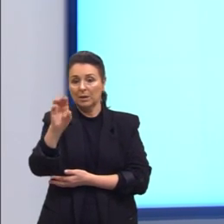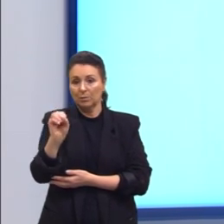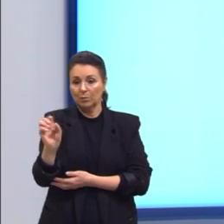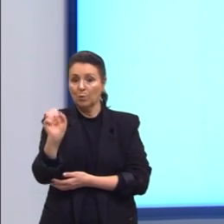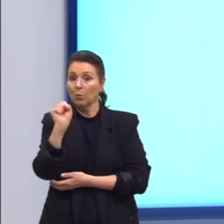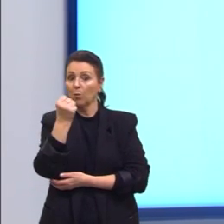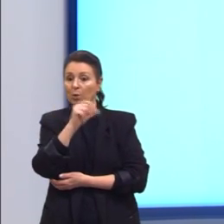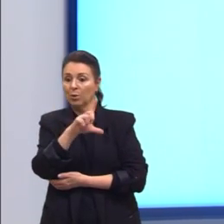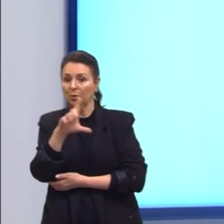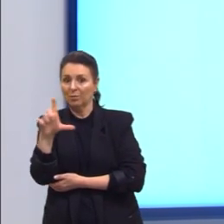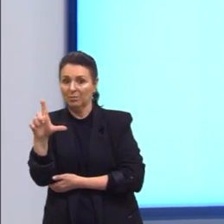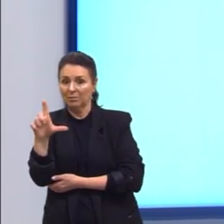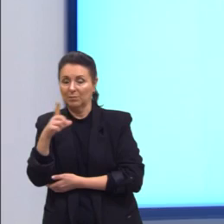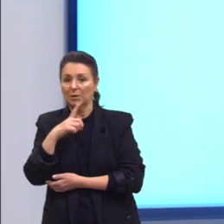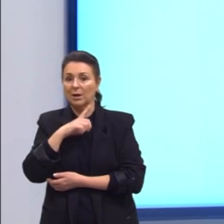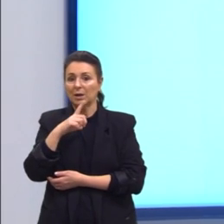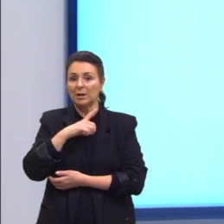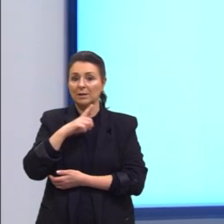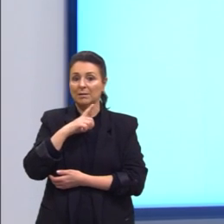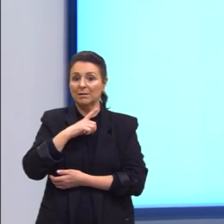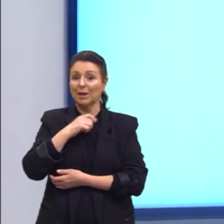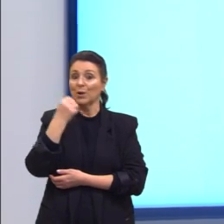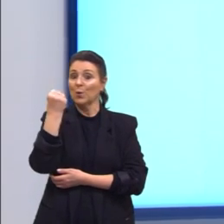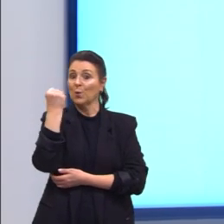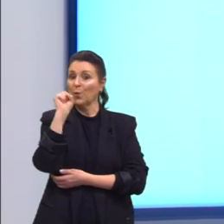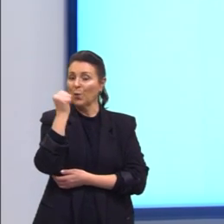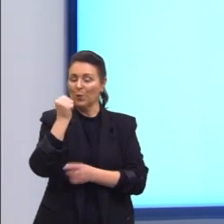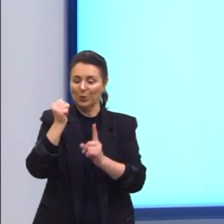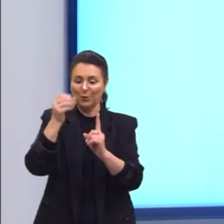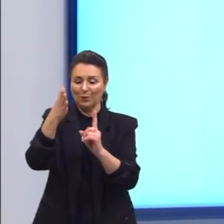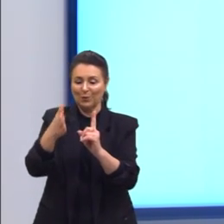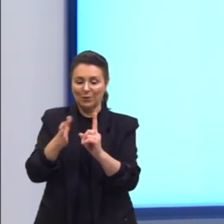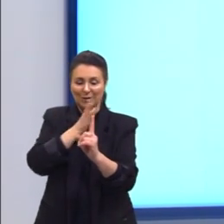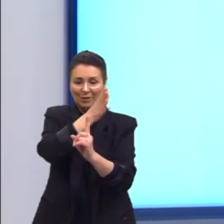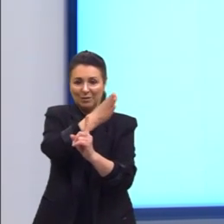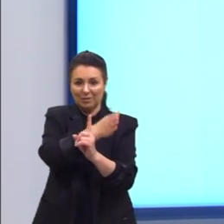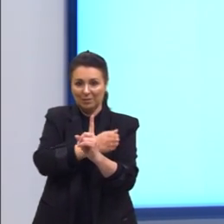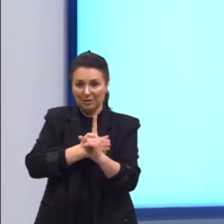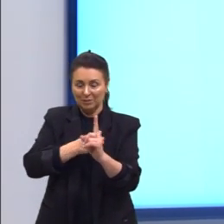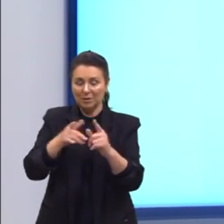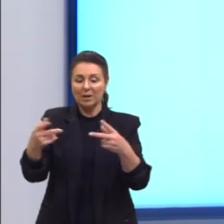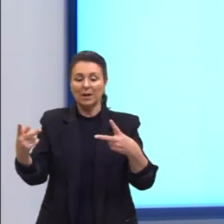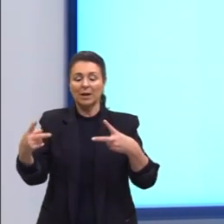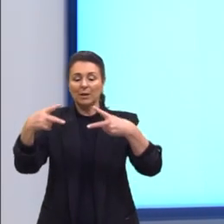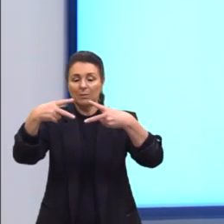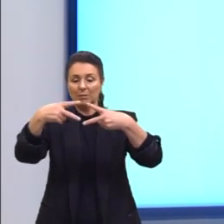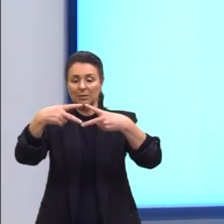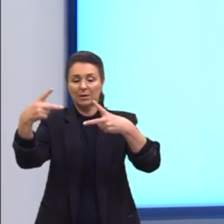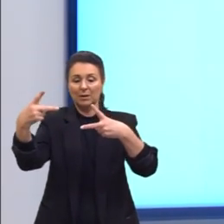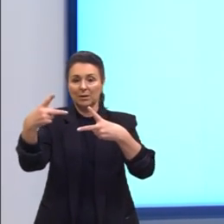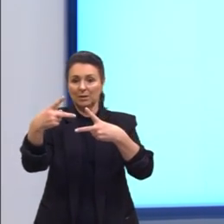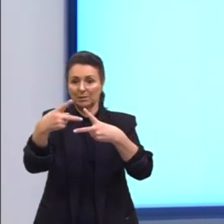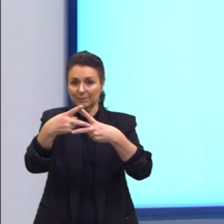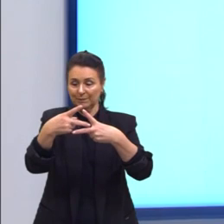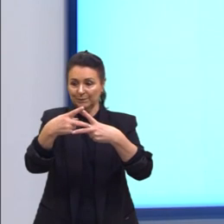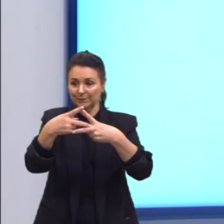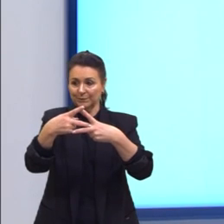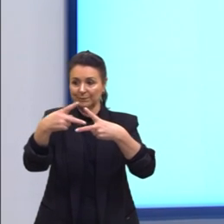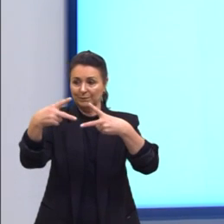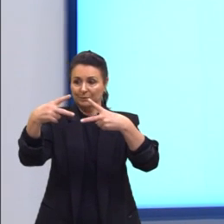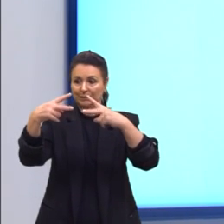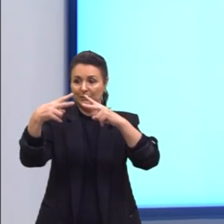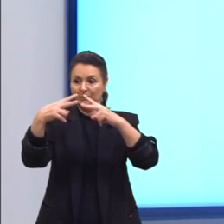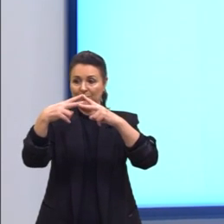elemento ar. Ele possui oito faces no formato de um triângulo equilátero, doze arestas